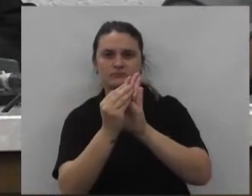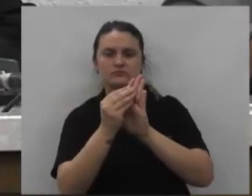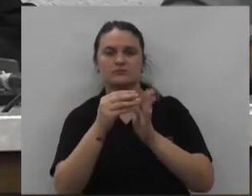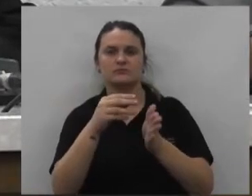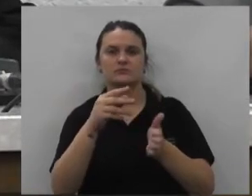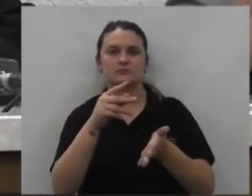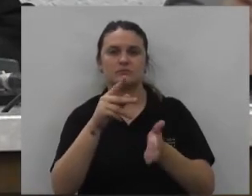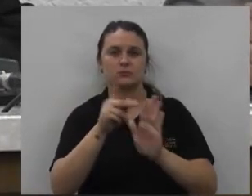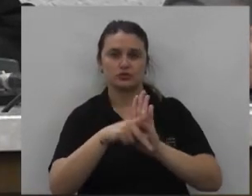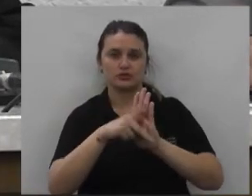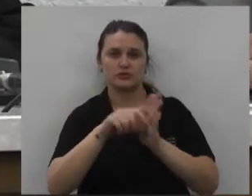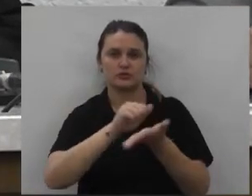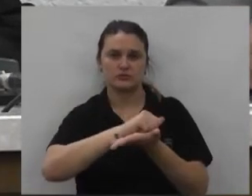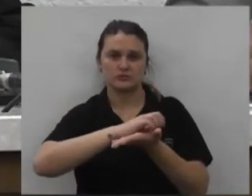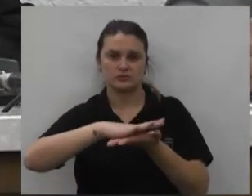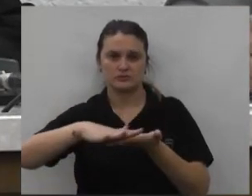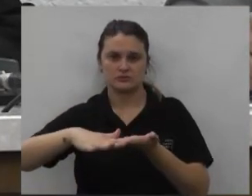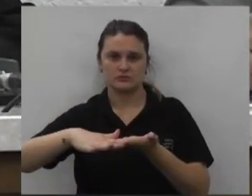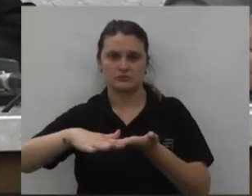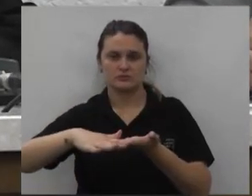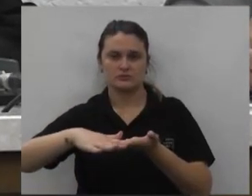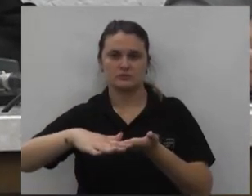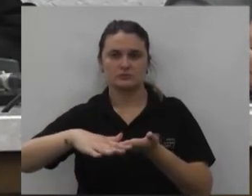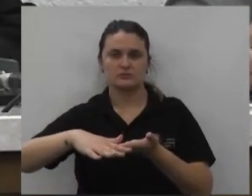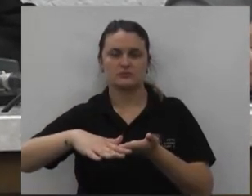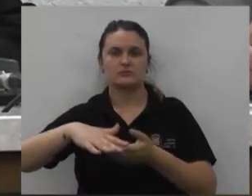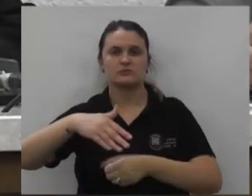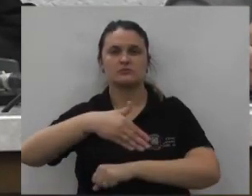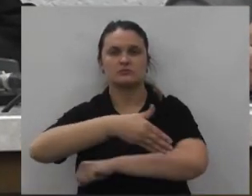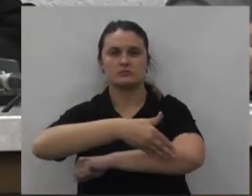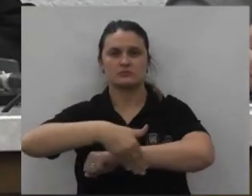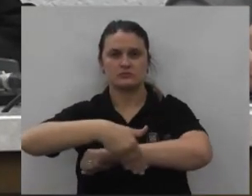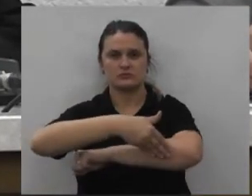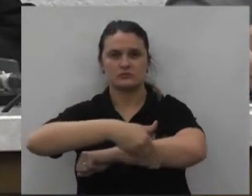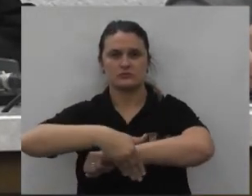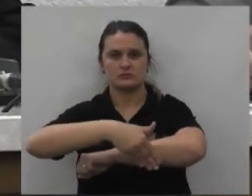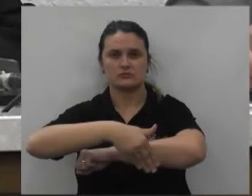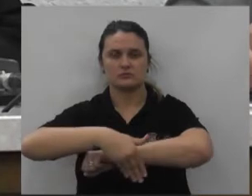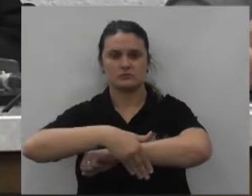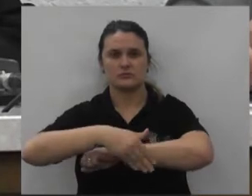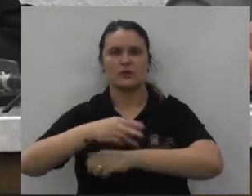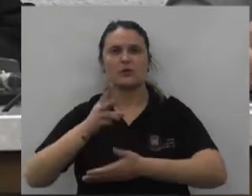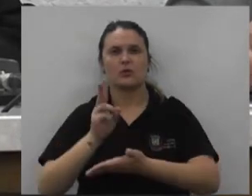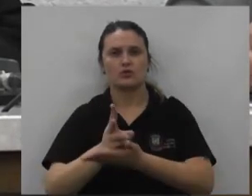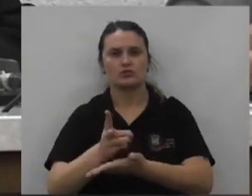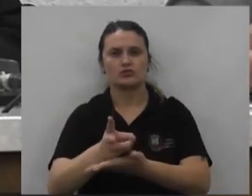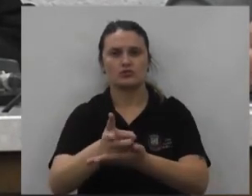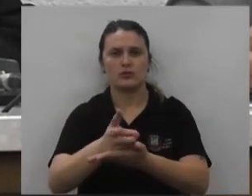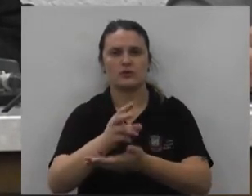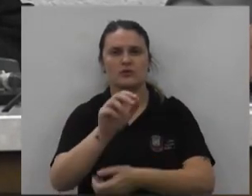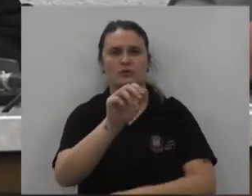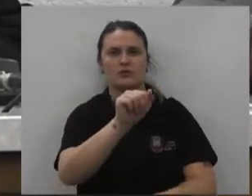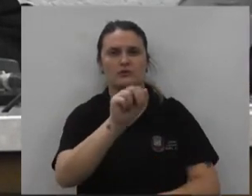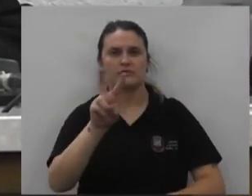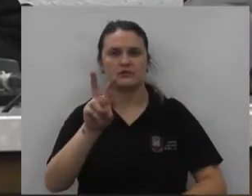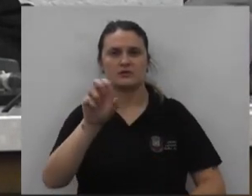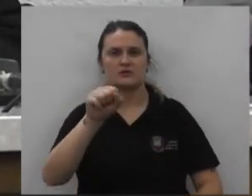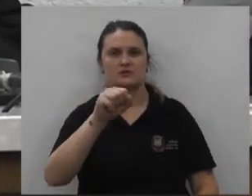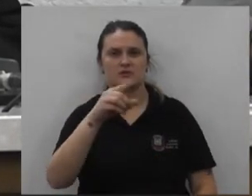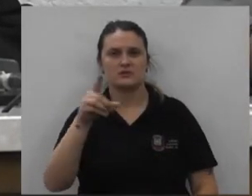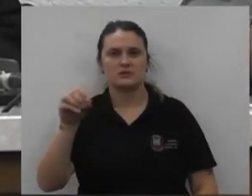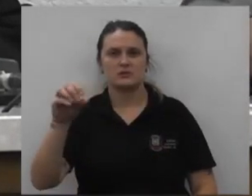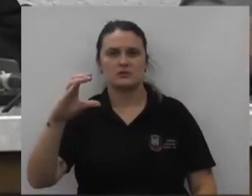programa de asfalto a pavimentação asfáltica na continuação da avenida São